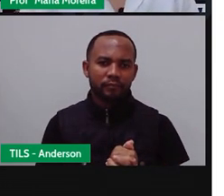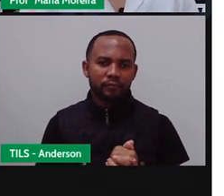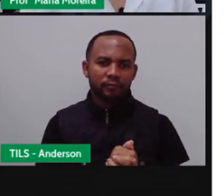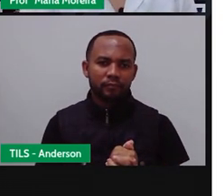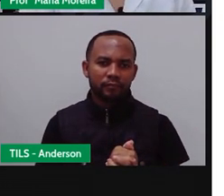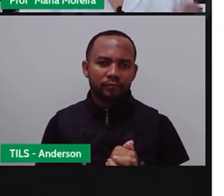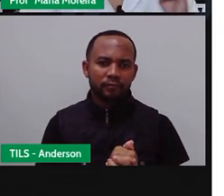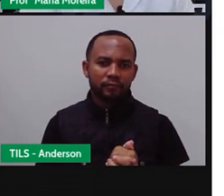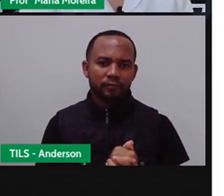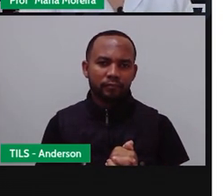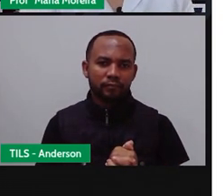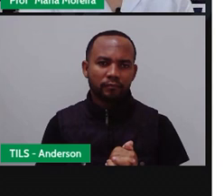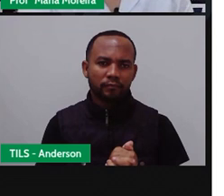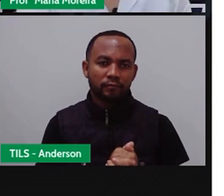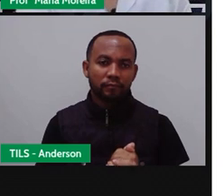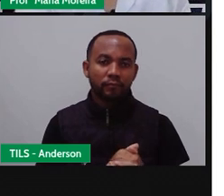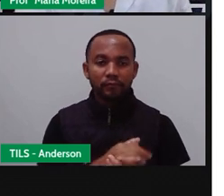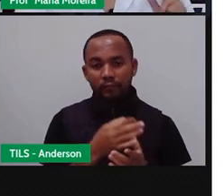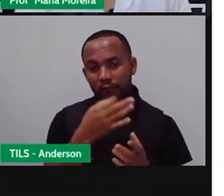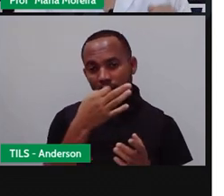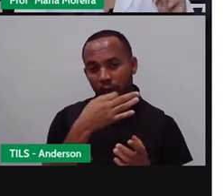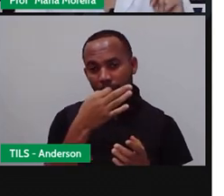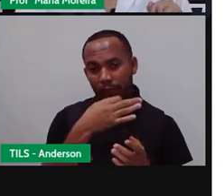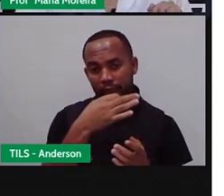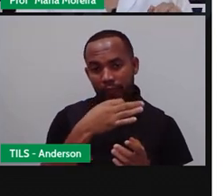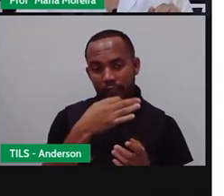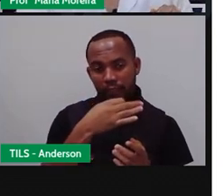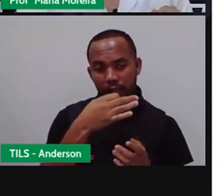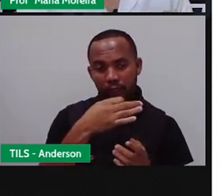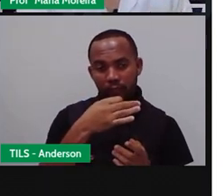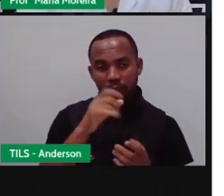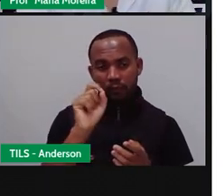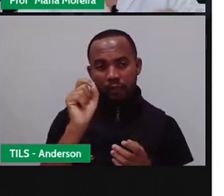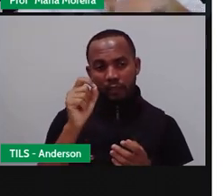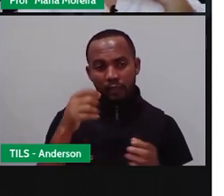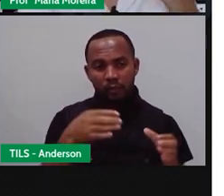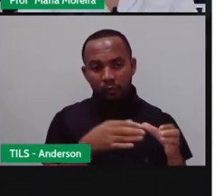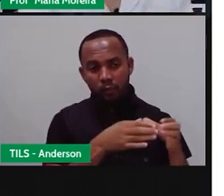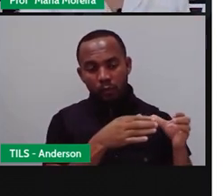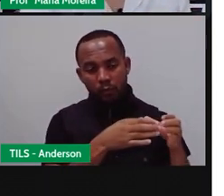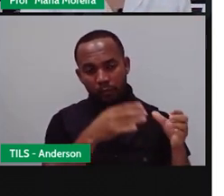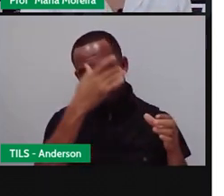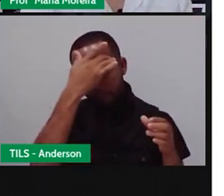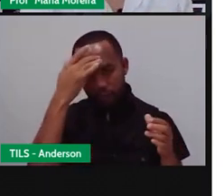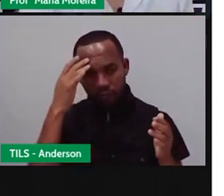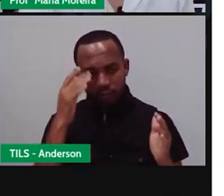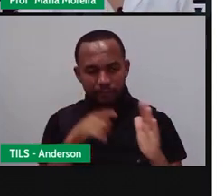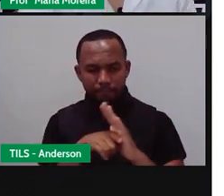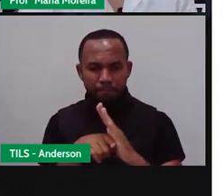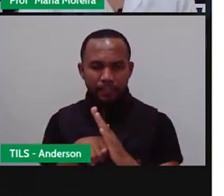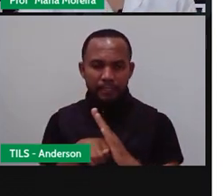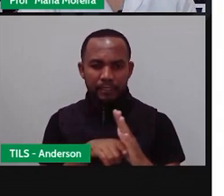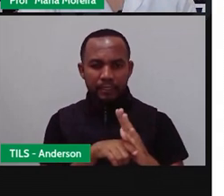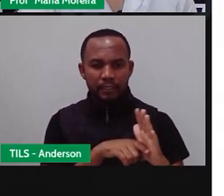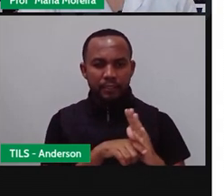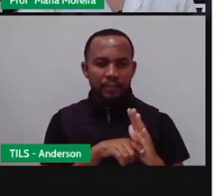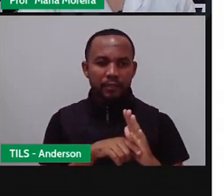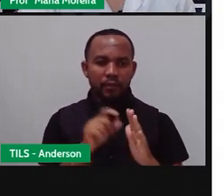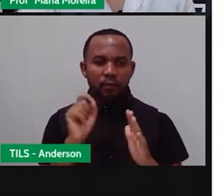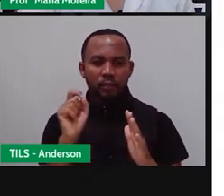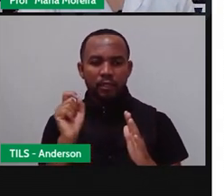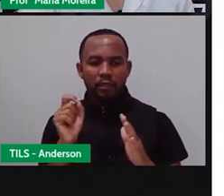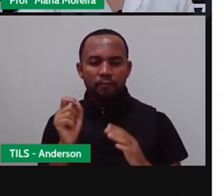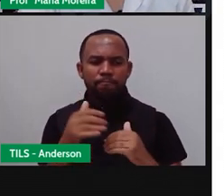Bom, na opinião de alguns pesquisadores, tá? Ou pessoas que estudam isso aí, o processo de